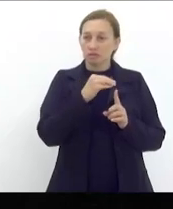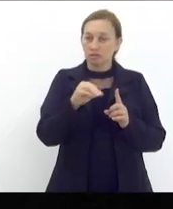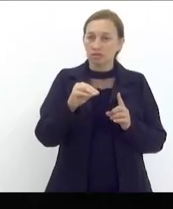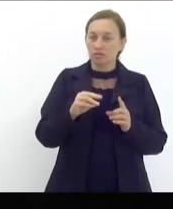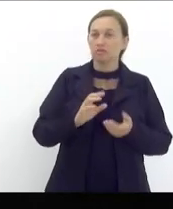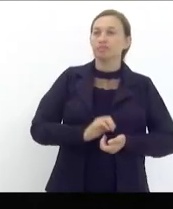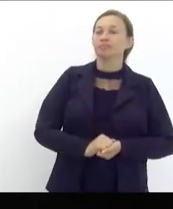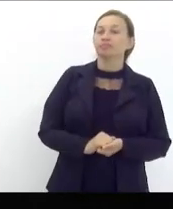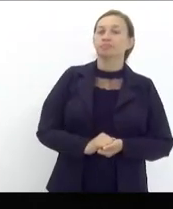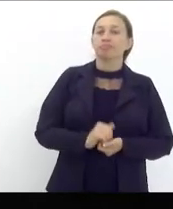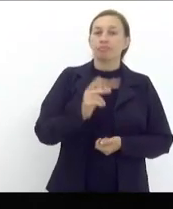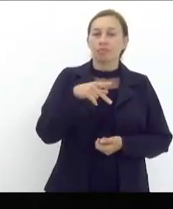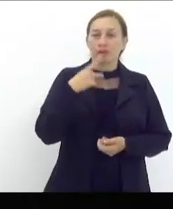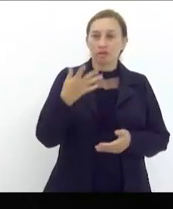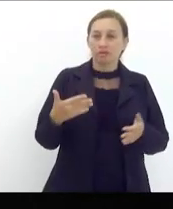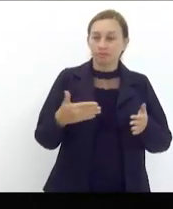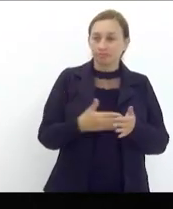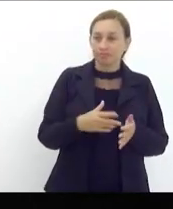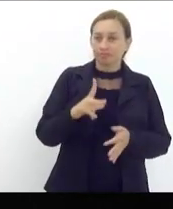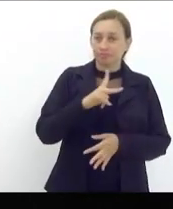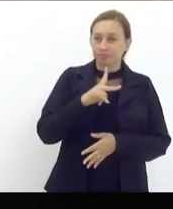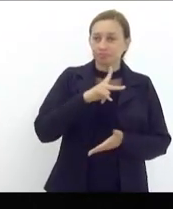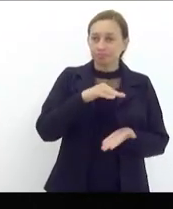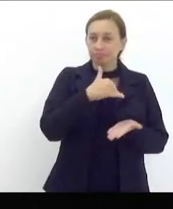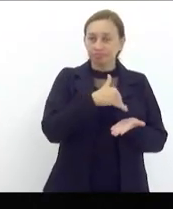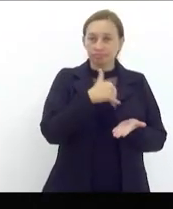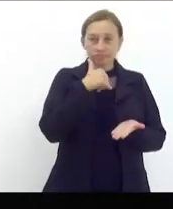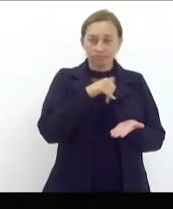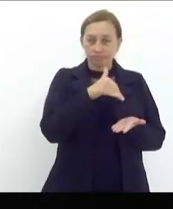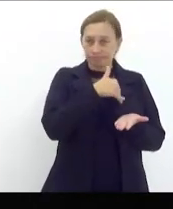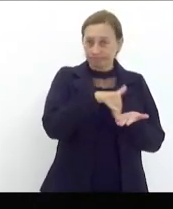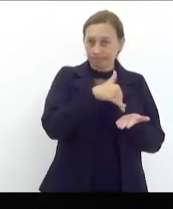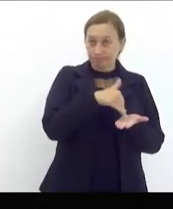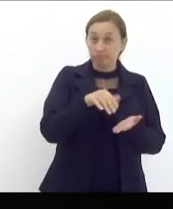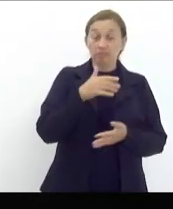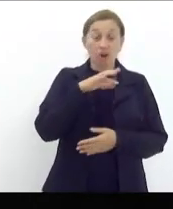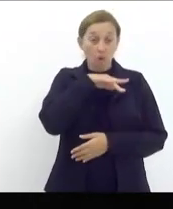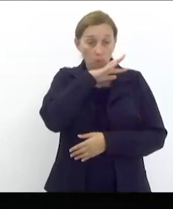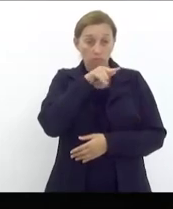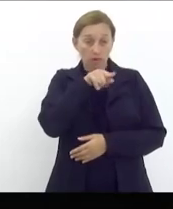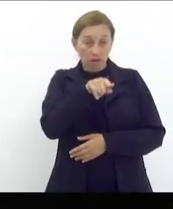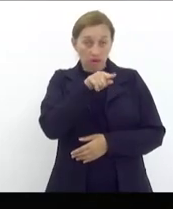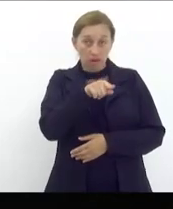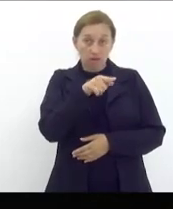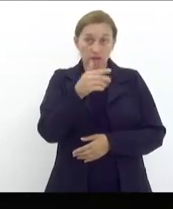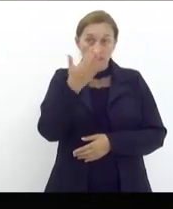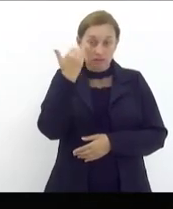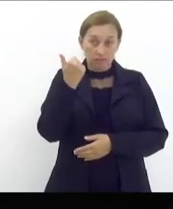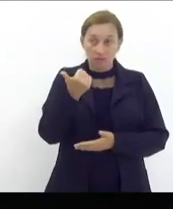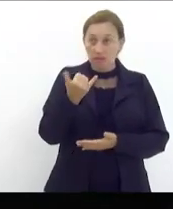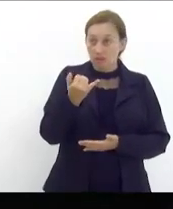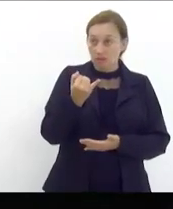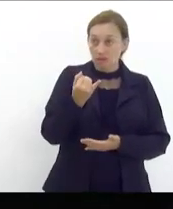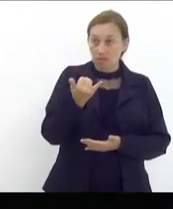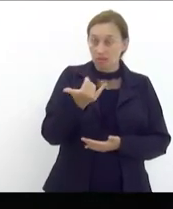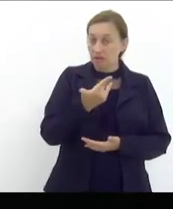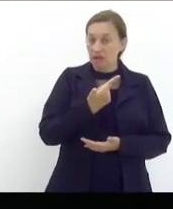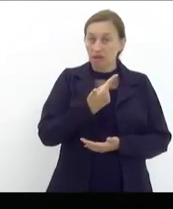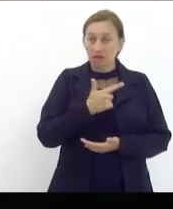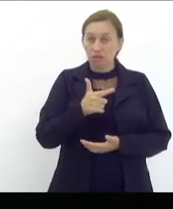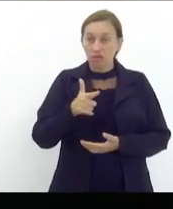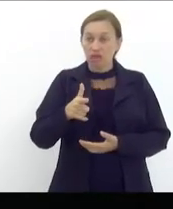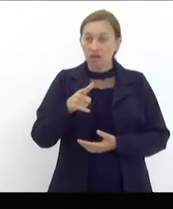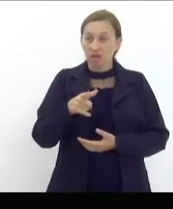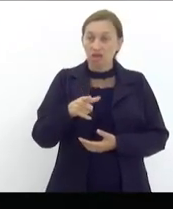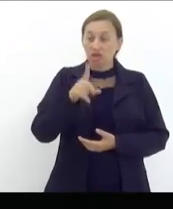costumo dizer que até para a própria secretária é muito ruim para ela saber que ela ganhou uma caneta sem tinta afinal